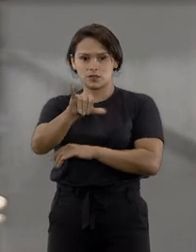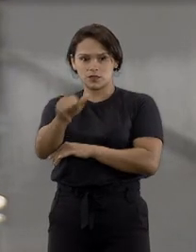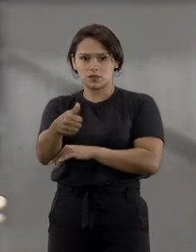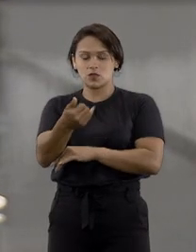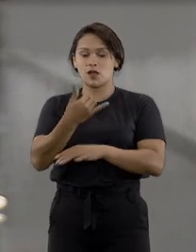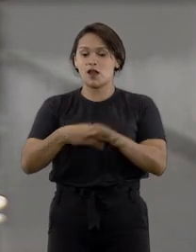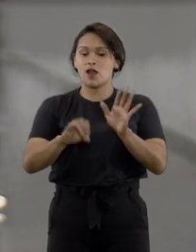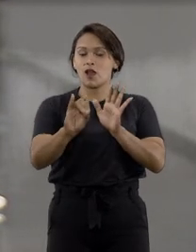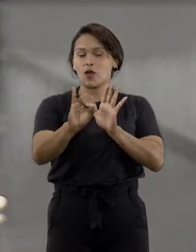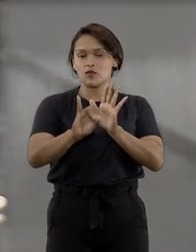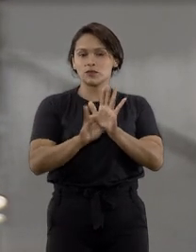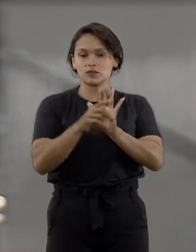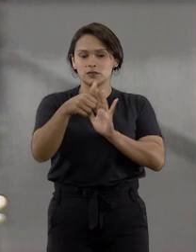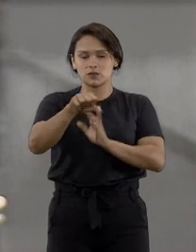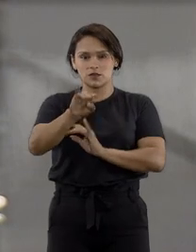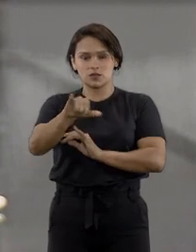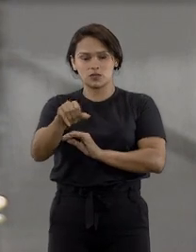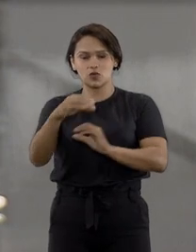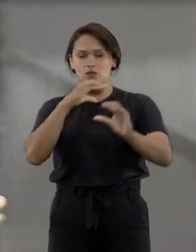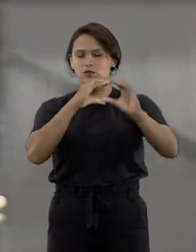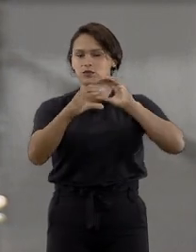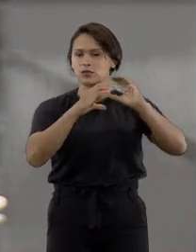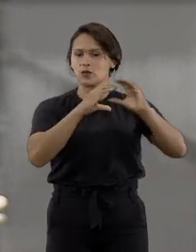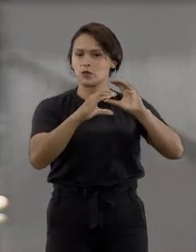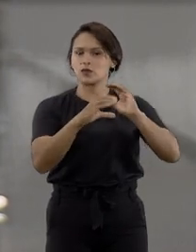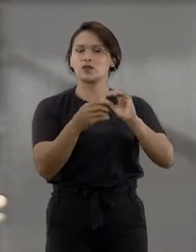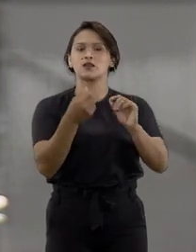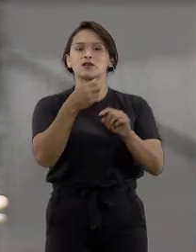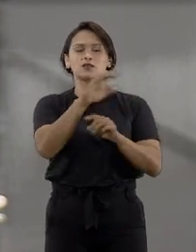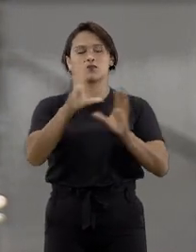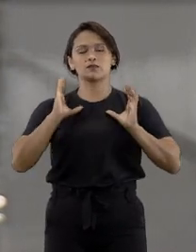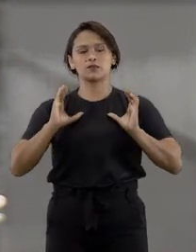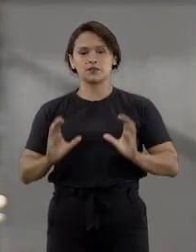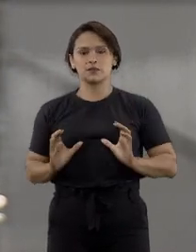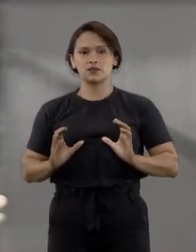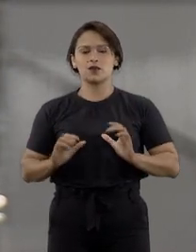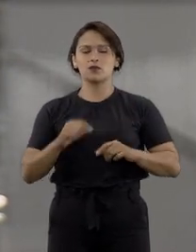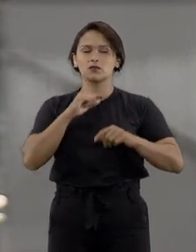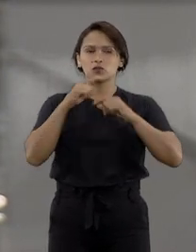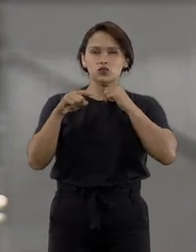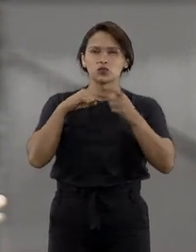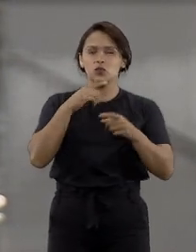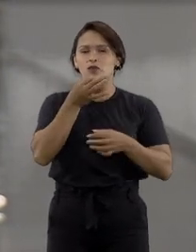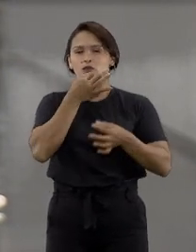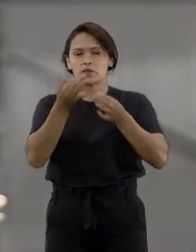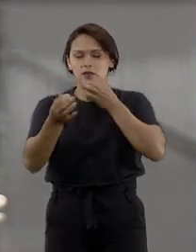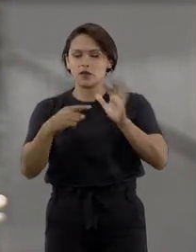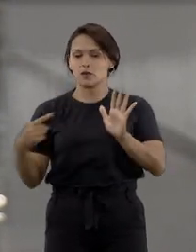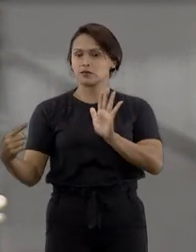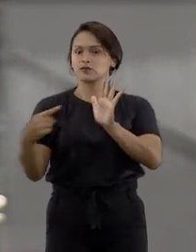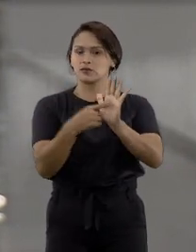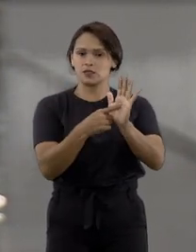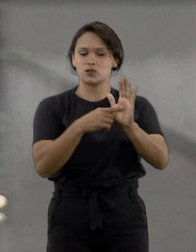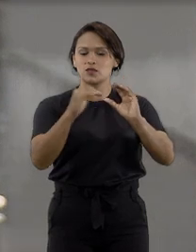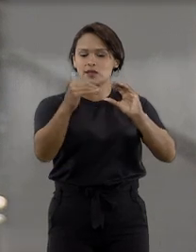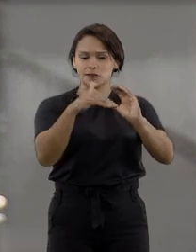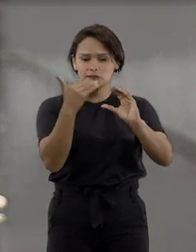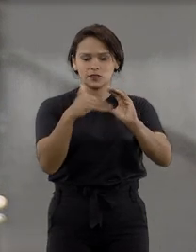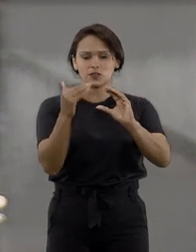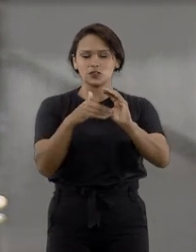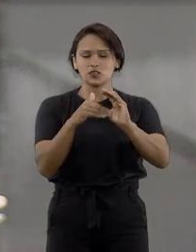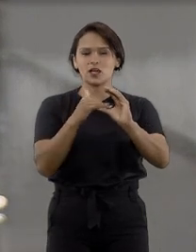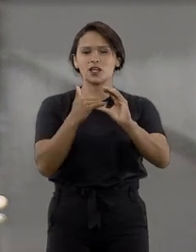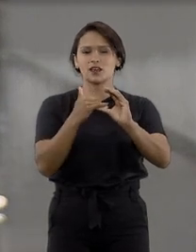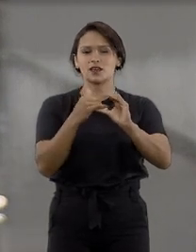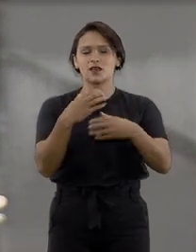STJ é um canal de comunicação com o cidadão. As dúvidas, sugestões e denúncias recebidas são uma ferramenta que